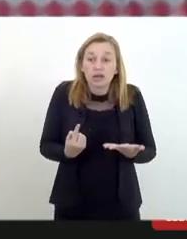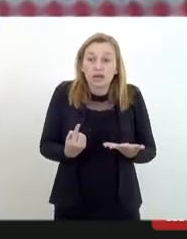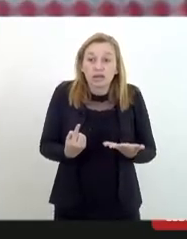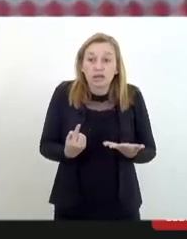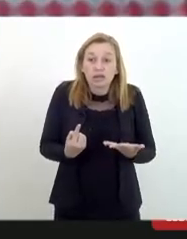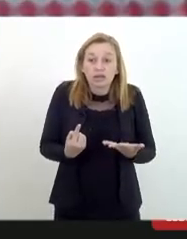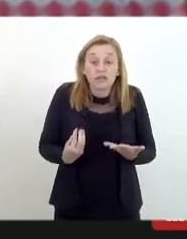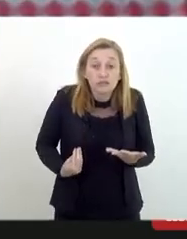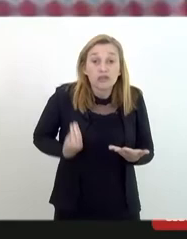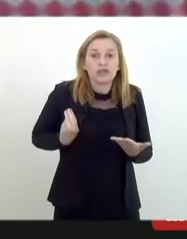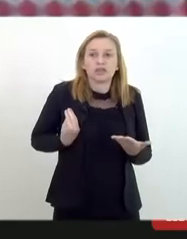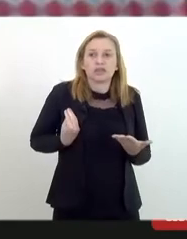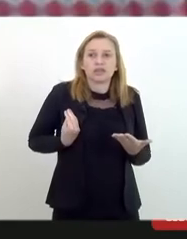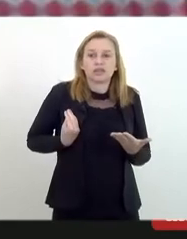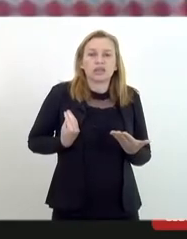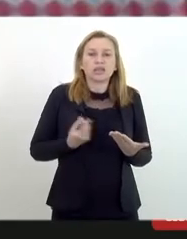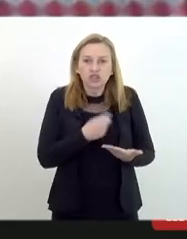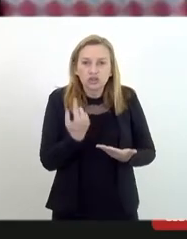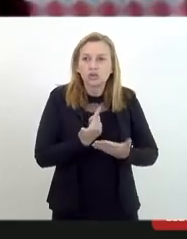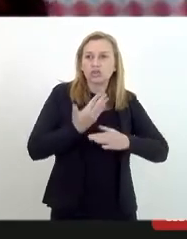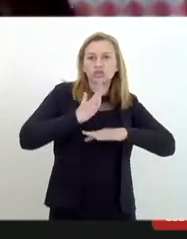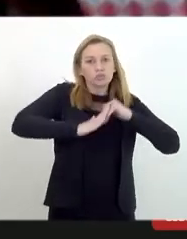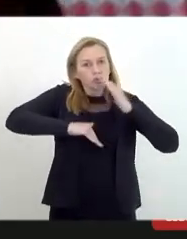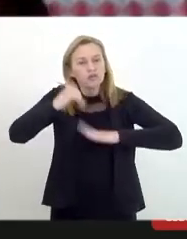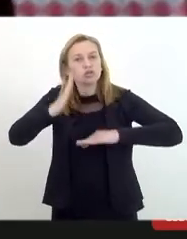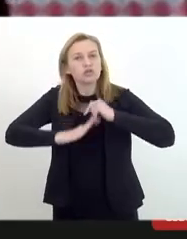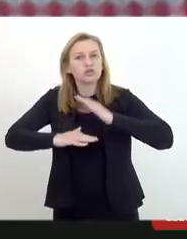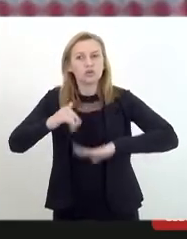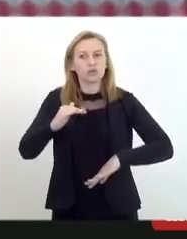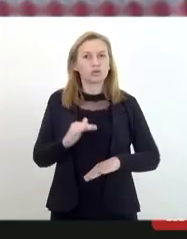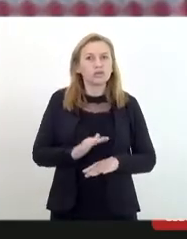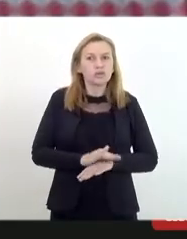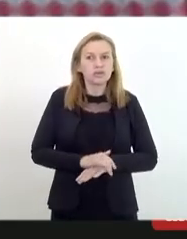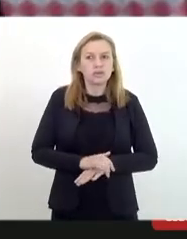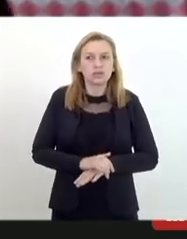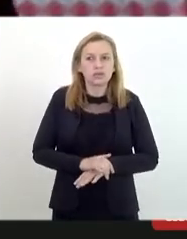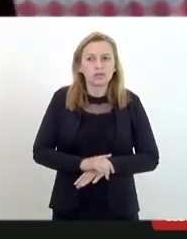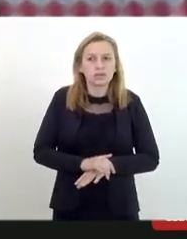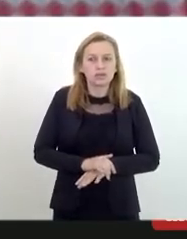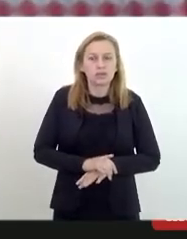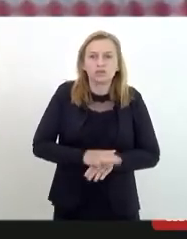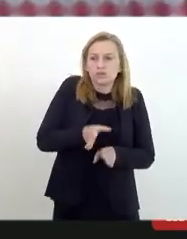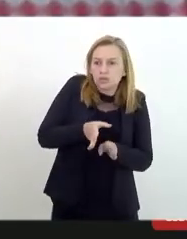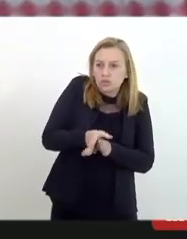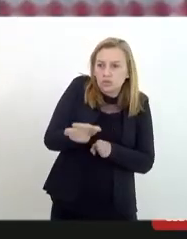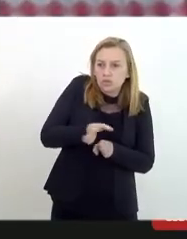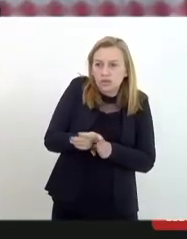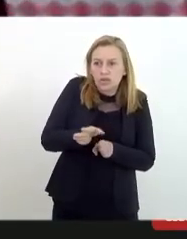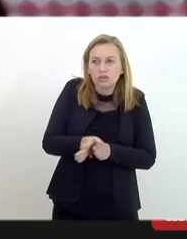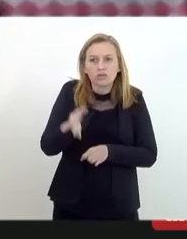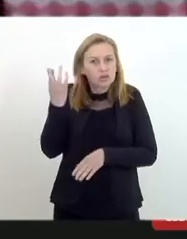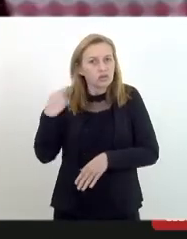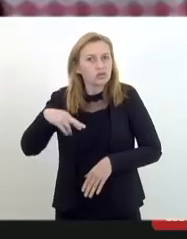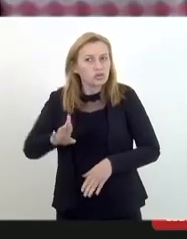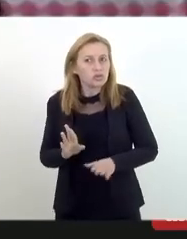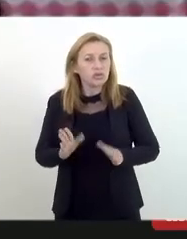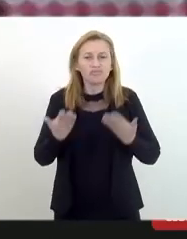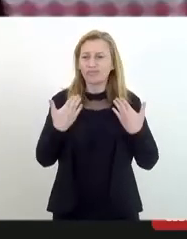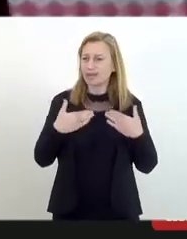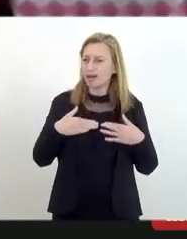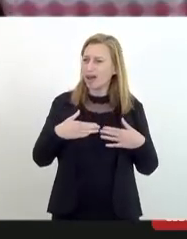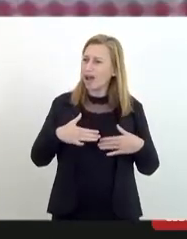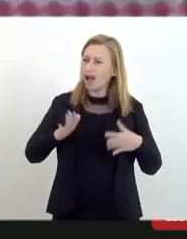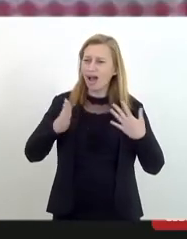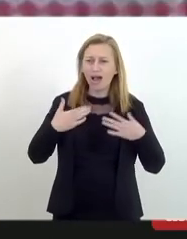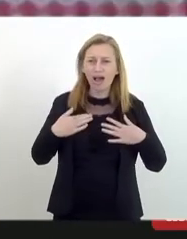existência da profissão das nossas fés e orientações religiosas de maneira tranquila